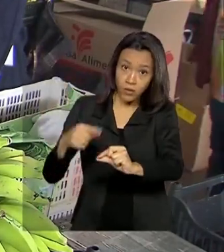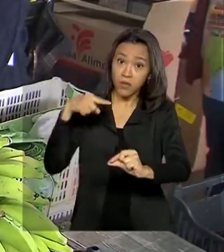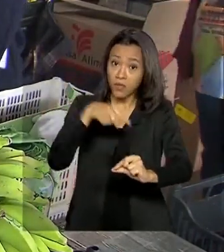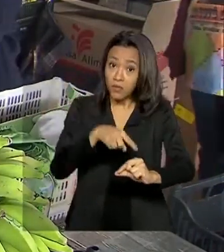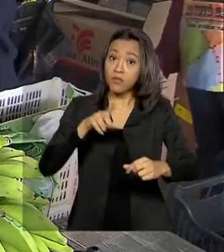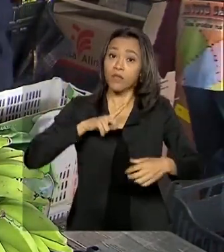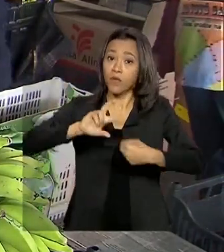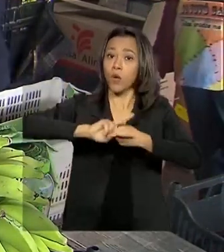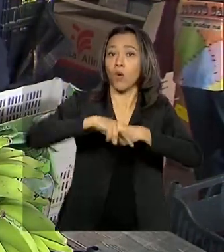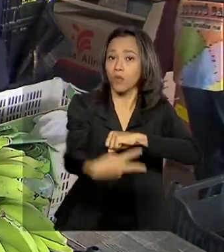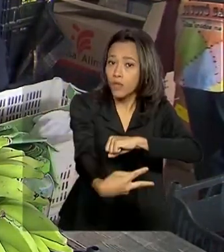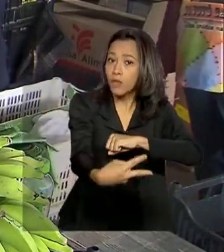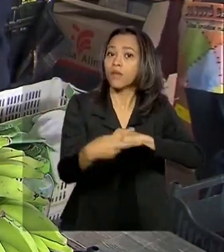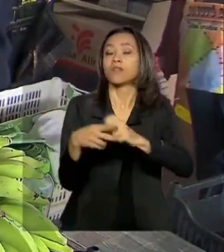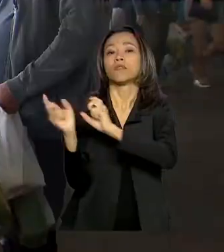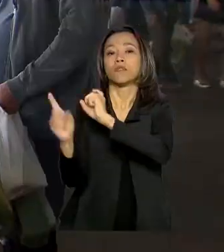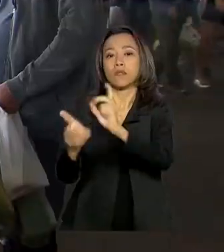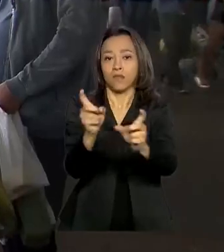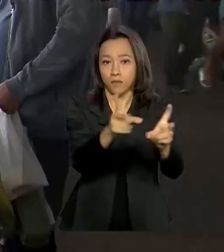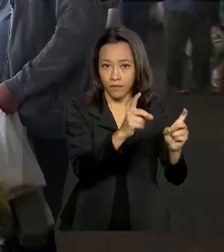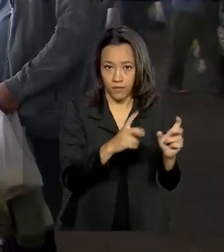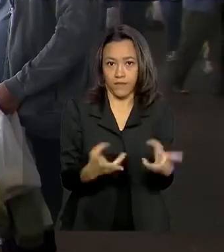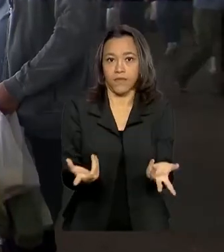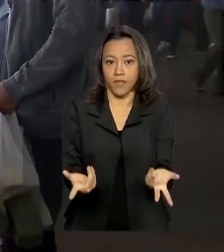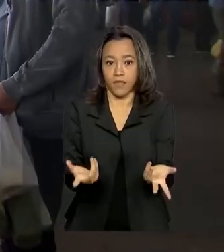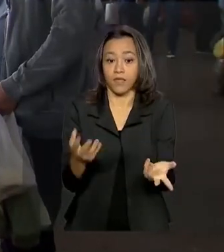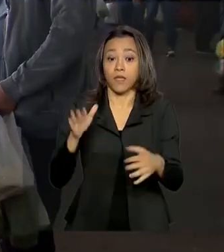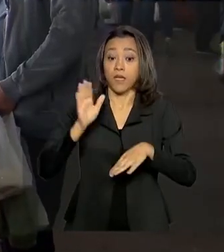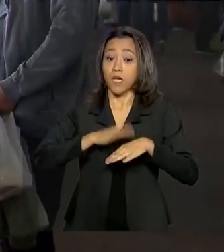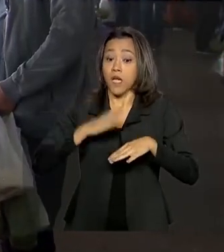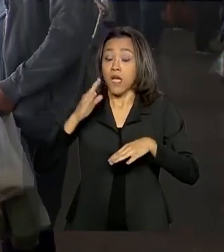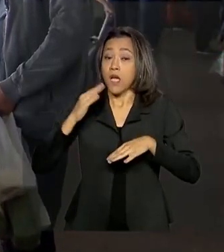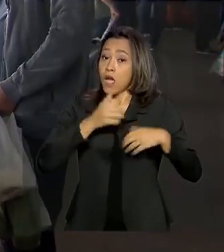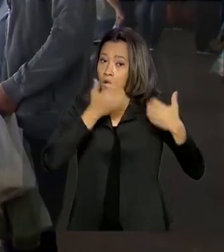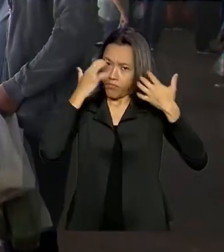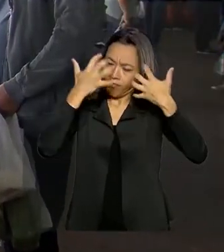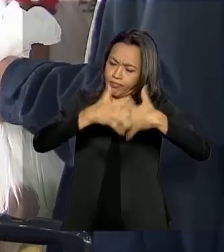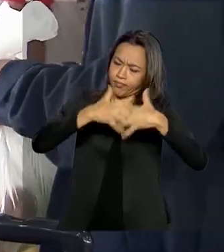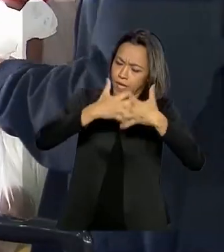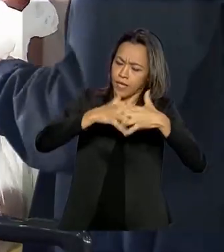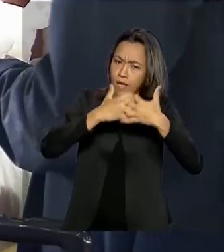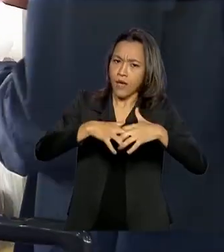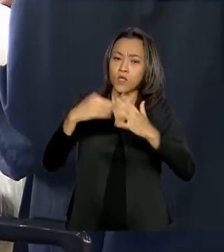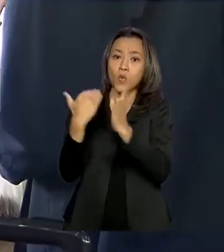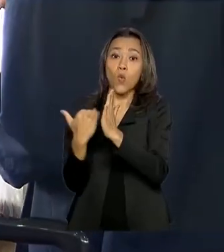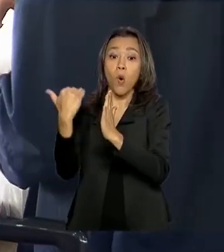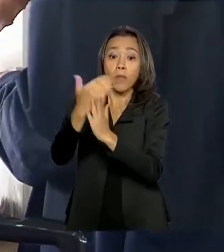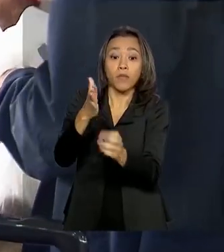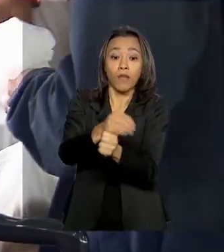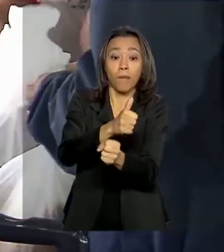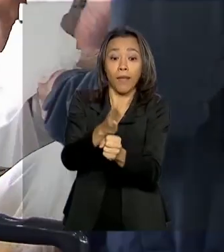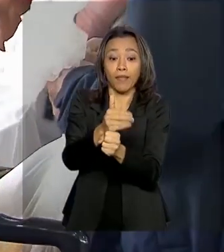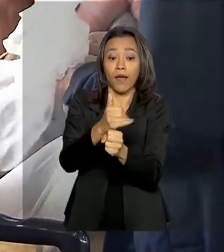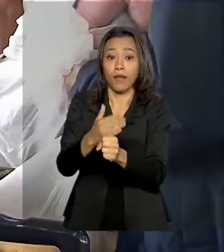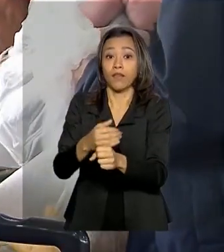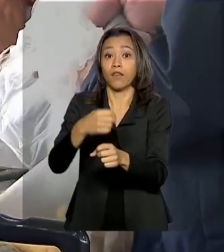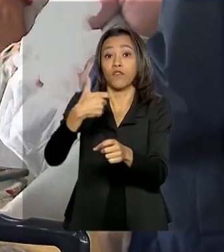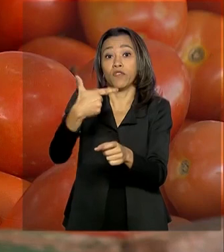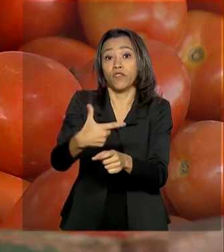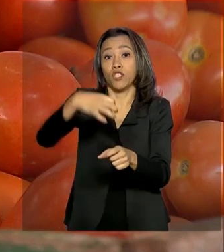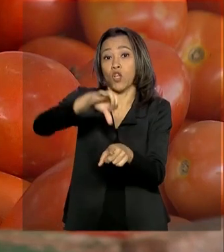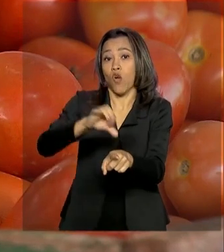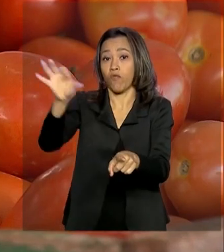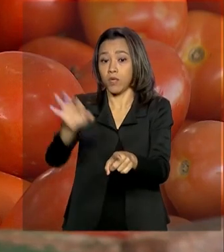na produção e na comercialização. De acordo com a análise, o maior aumento no preço da batata foi de 29%,